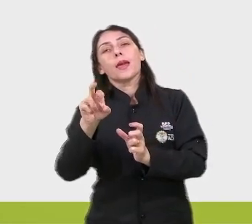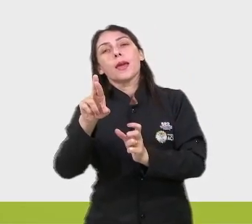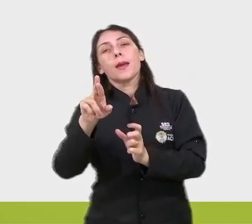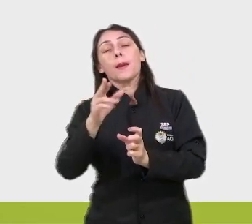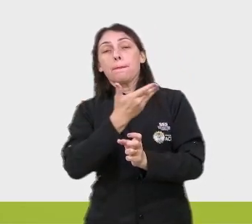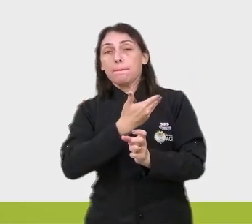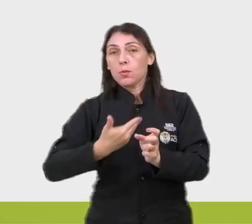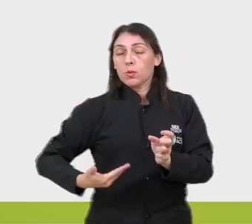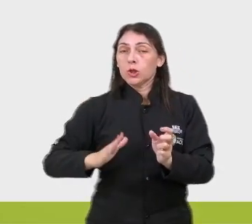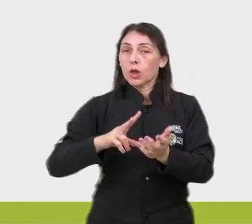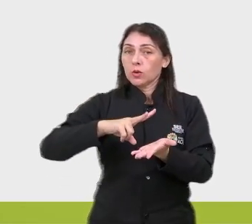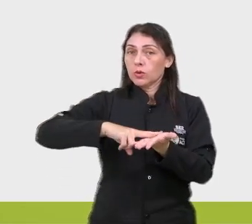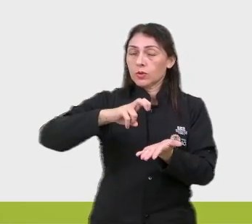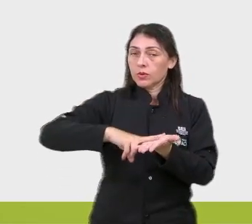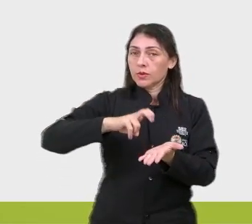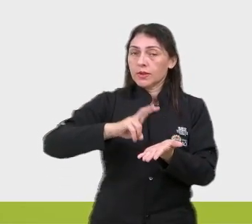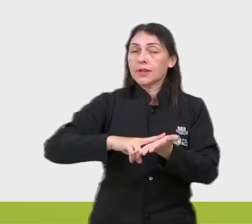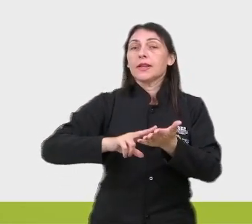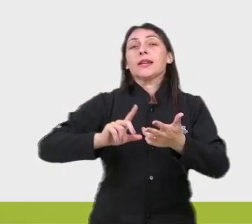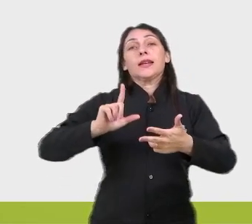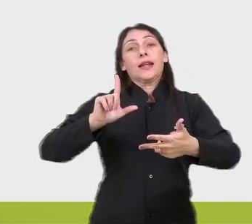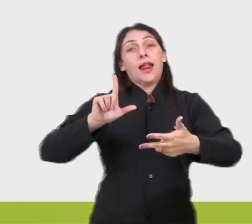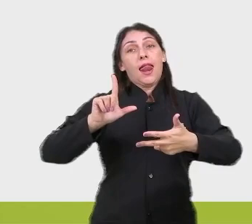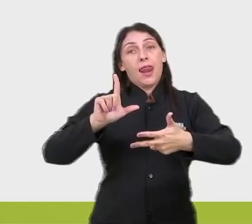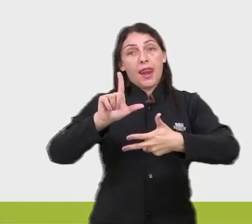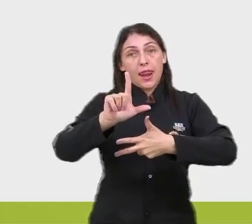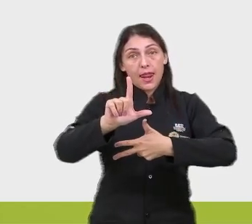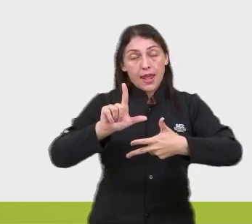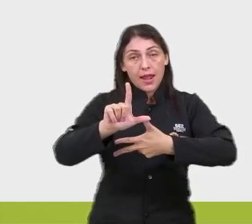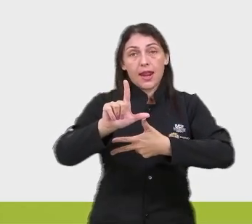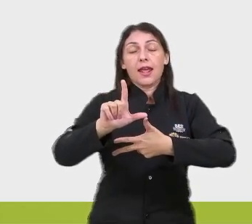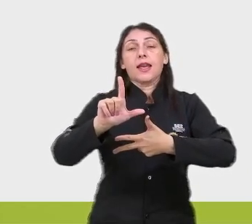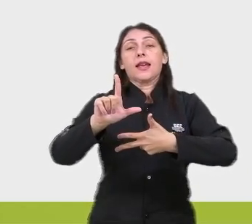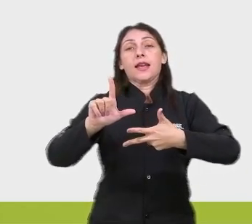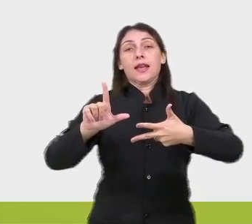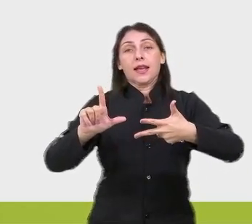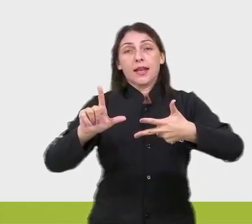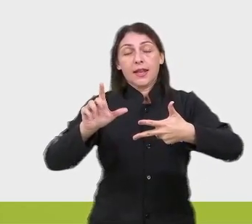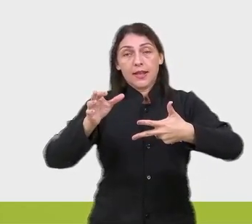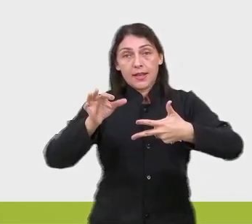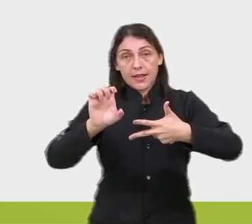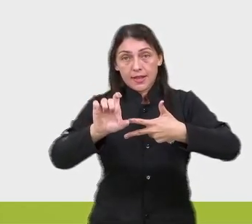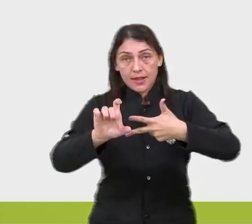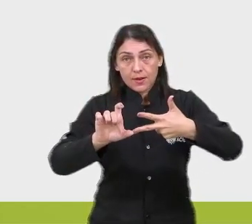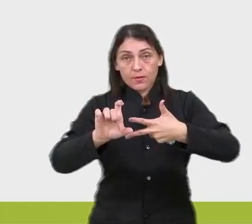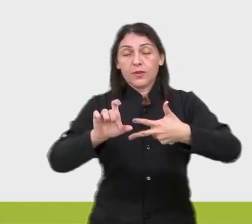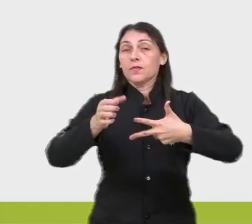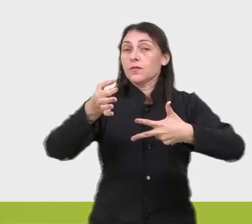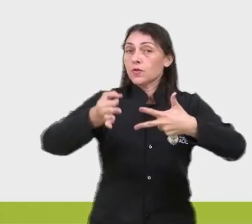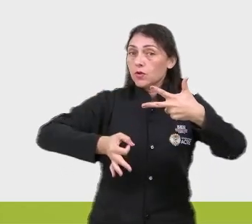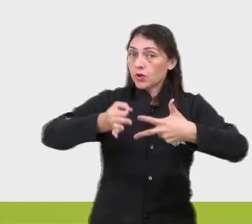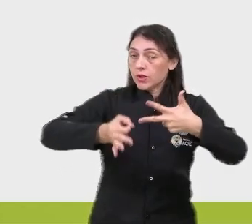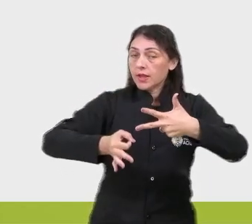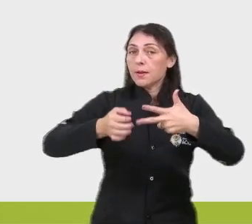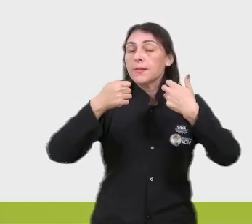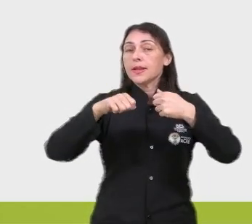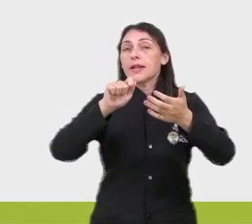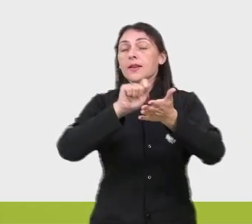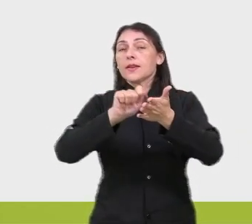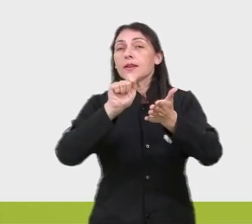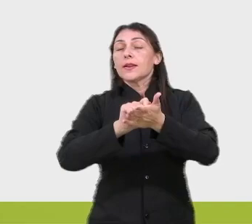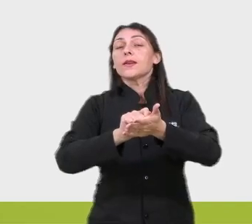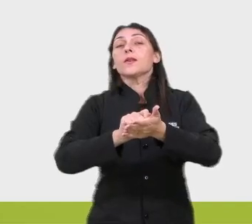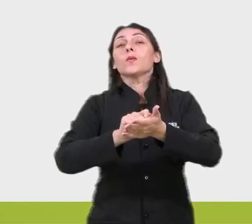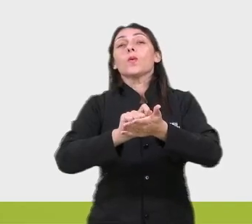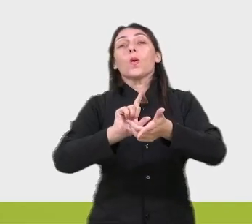Já os vocábulos poder legislativo, poder judiciário, poder executivo, devem ser grafados